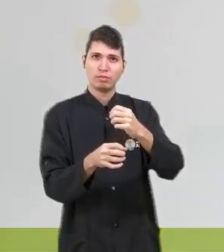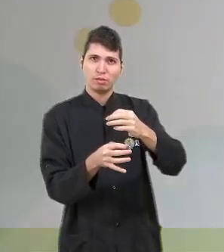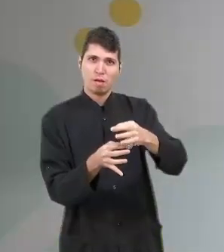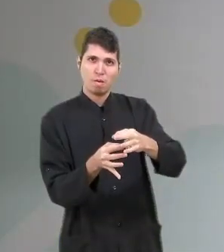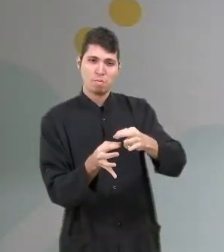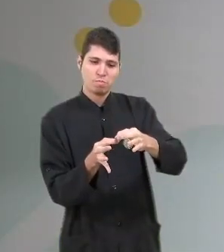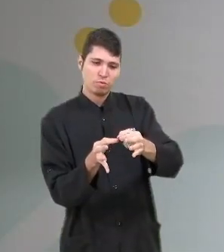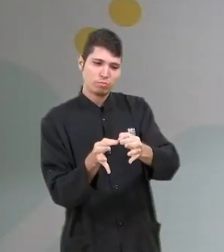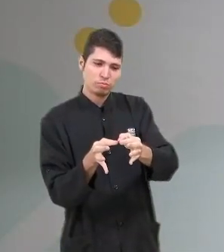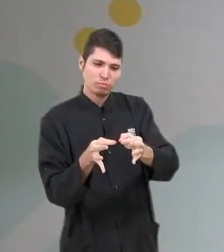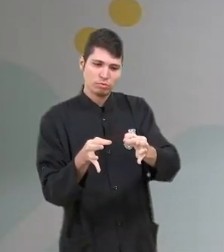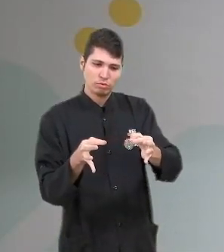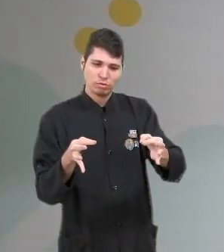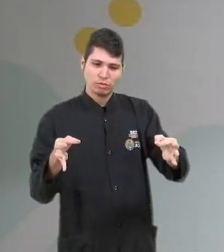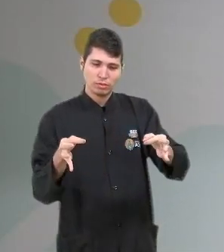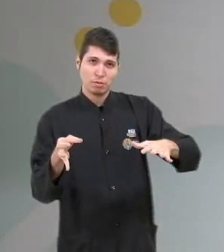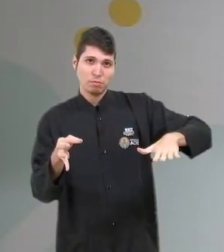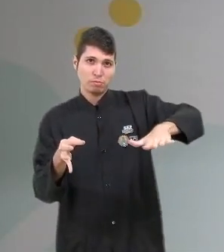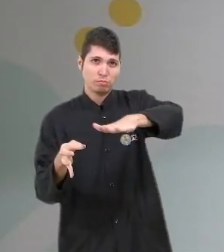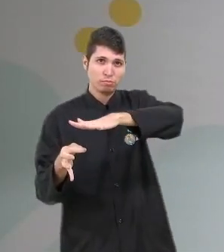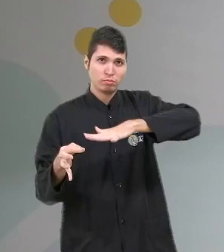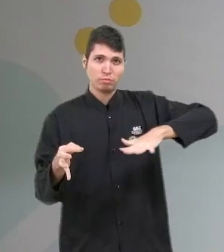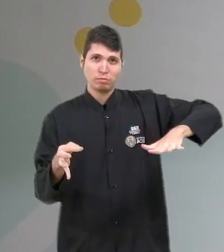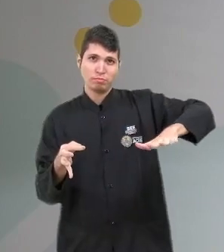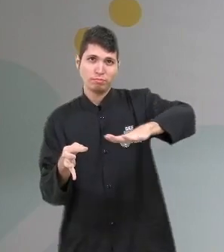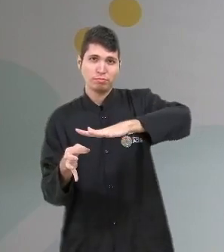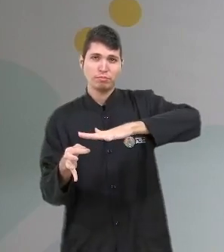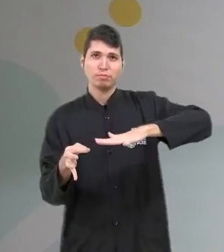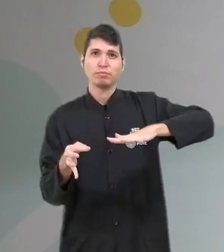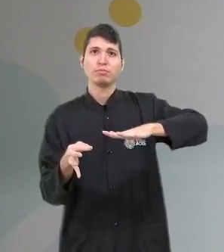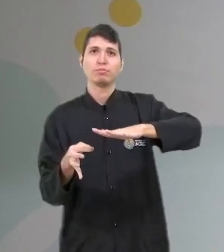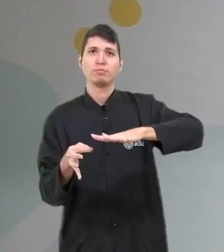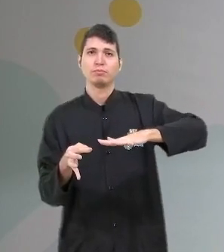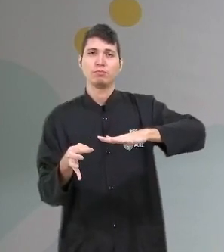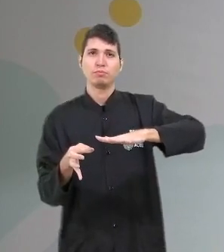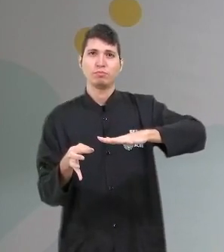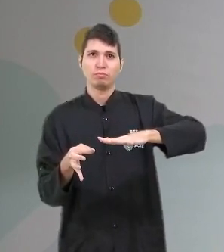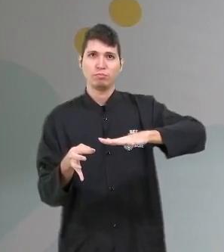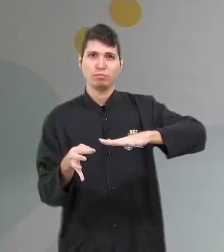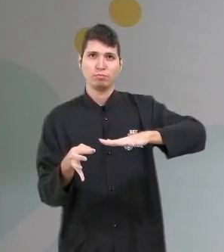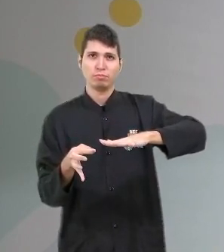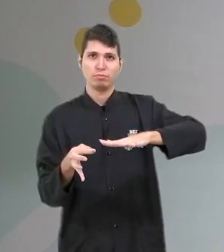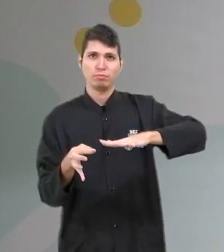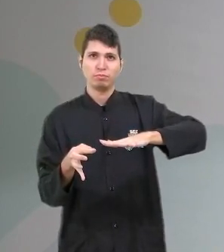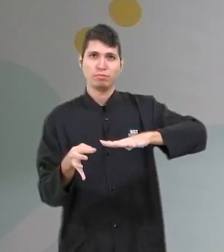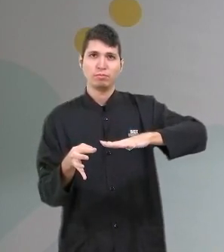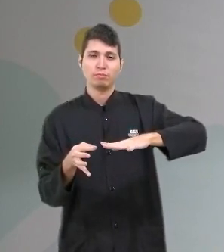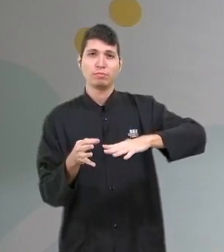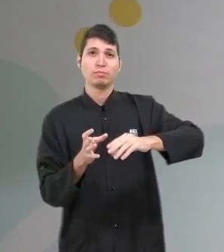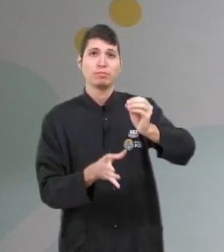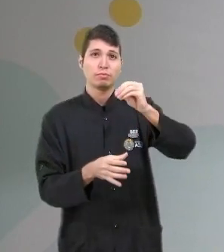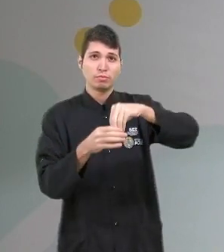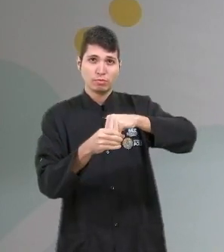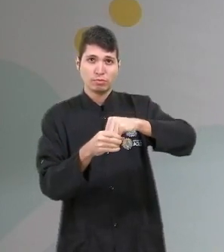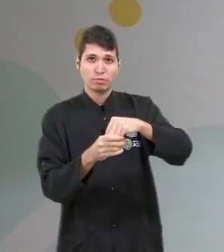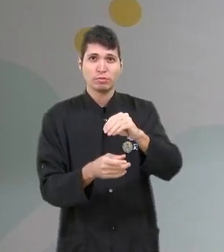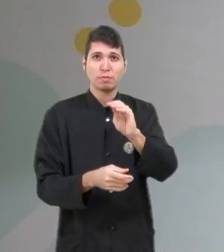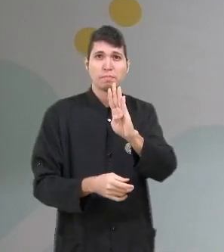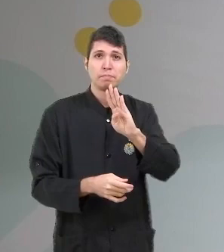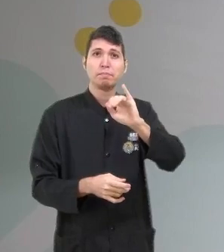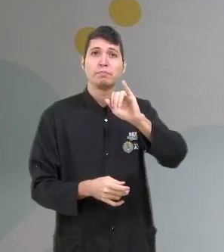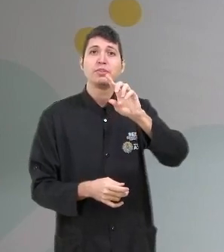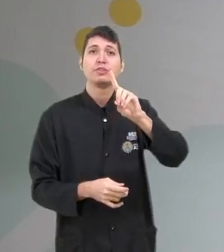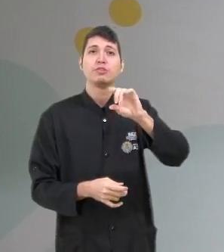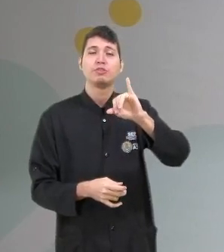comigo só, gente. Essa ideia de área, ela envolve uma unidade chamada unidade bidimensional. O que é uma unidade